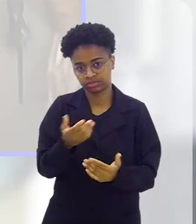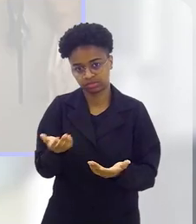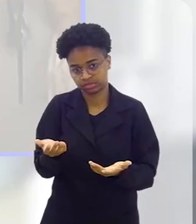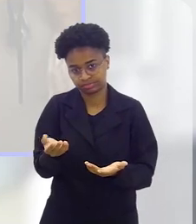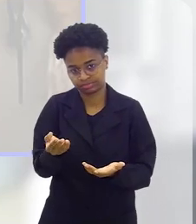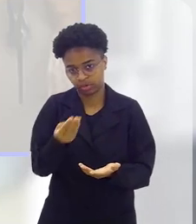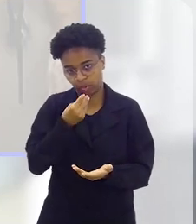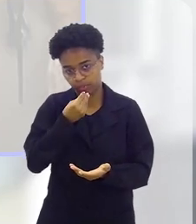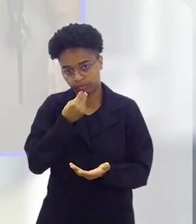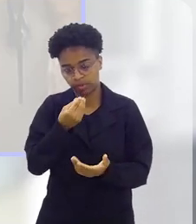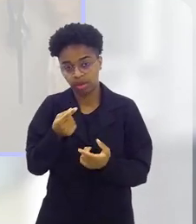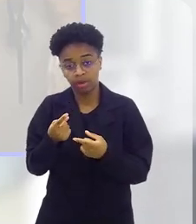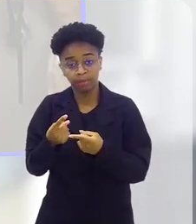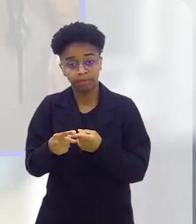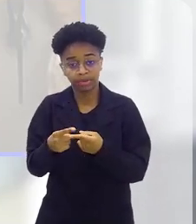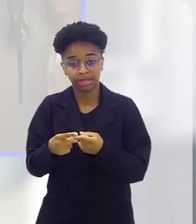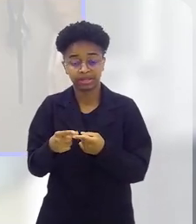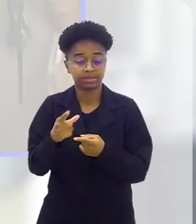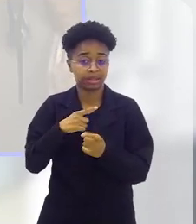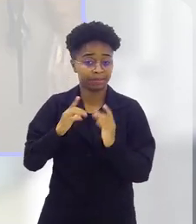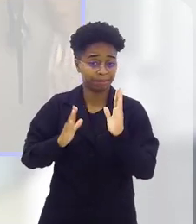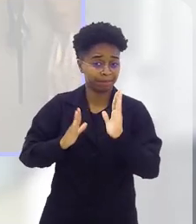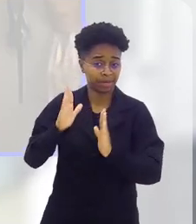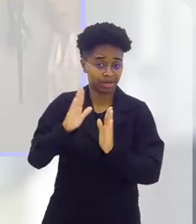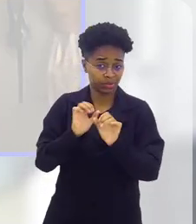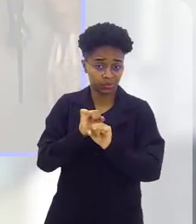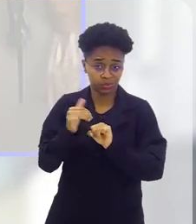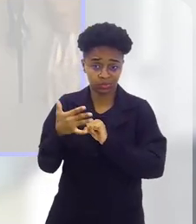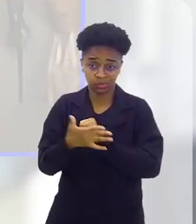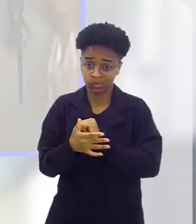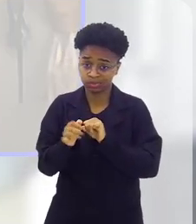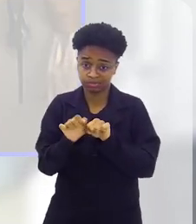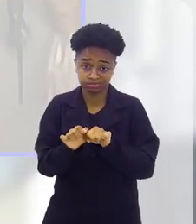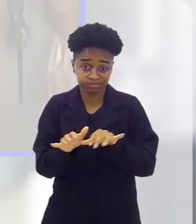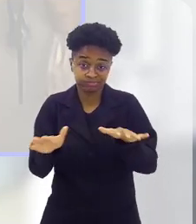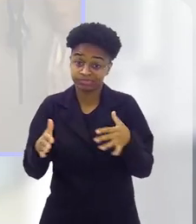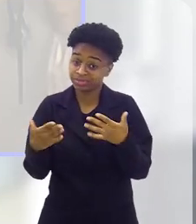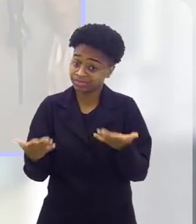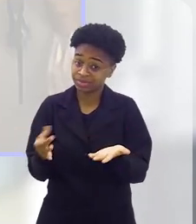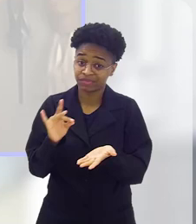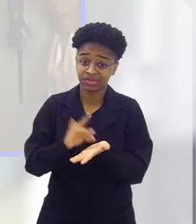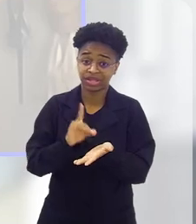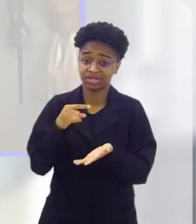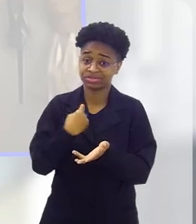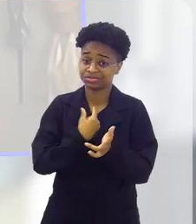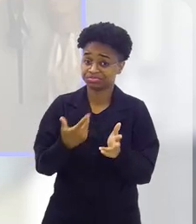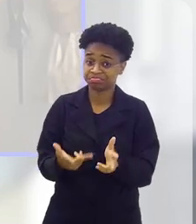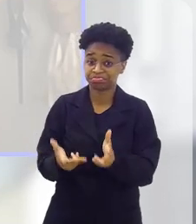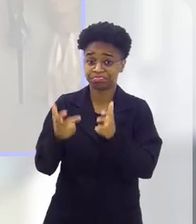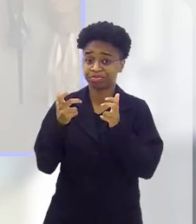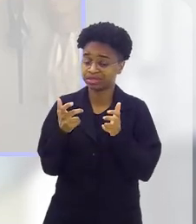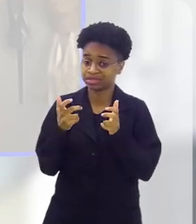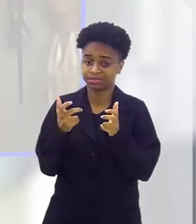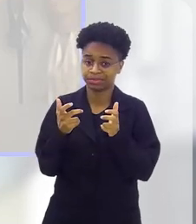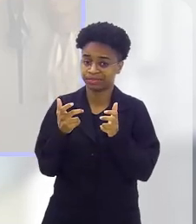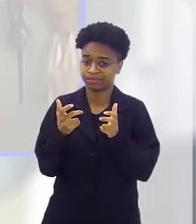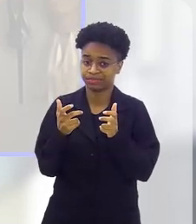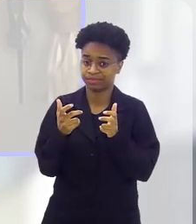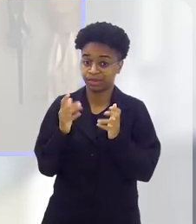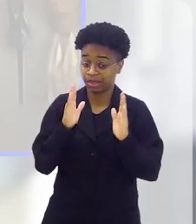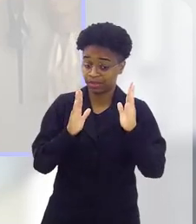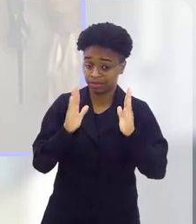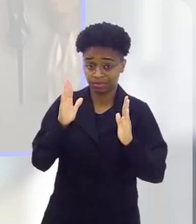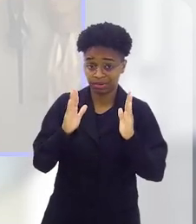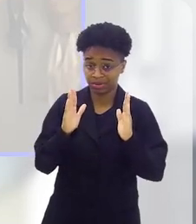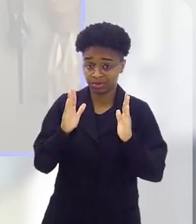muito difícil, né? A gente passou aí pela pandemia e aí a gente realmente viu que, na